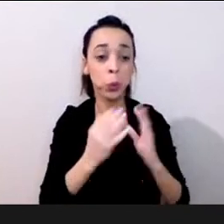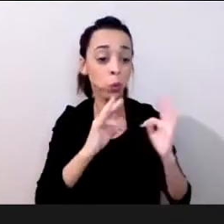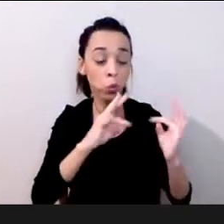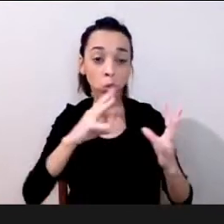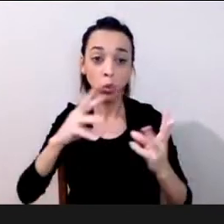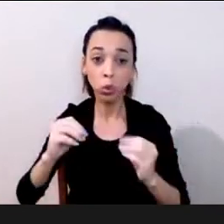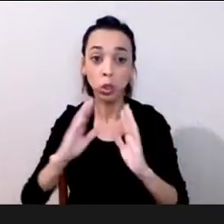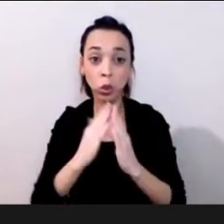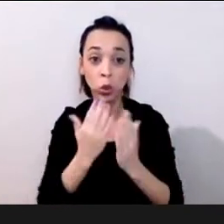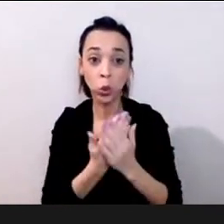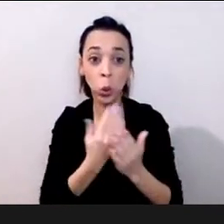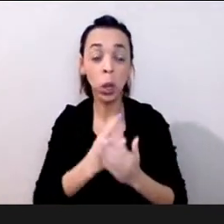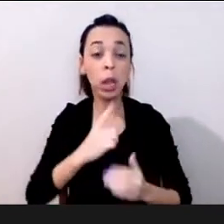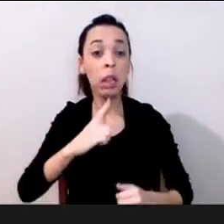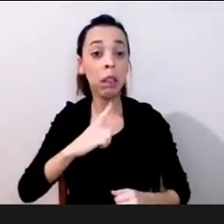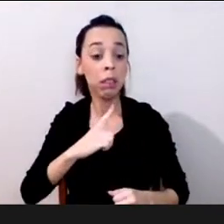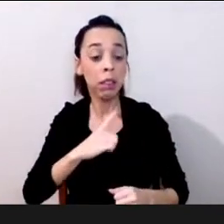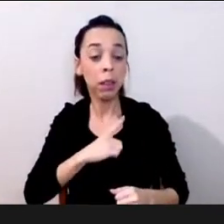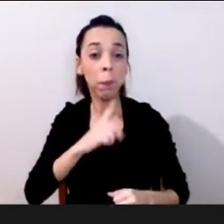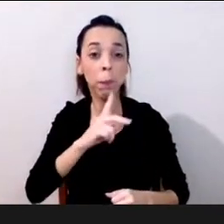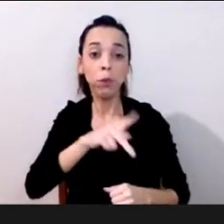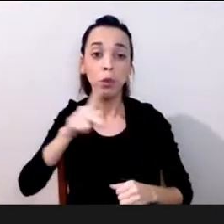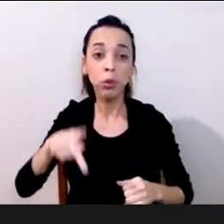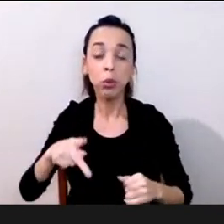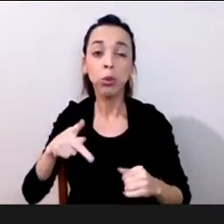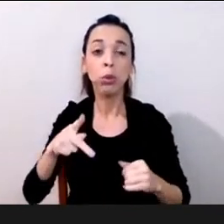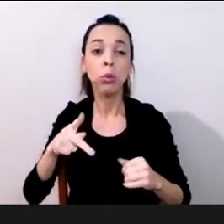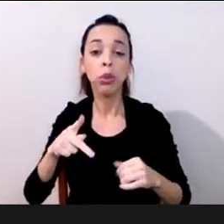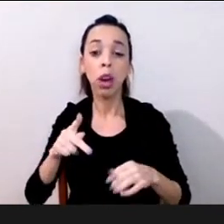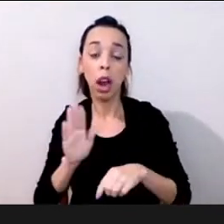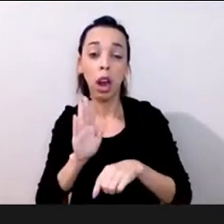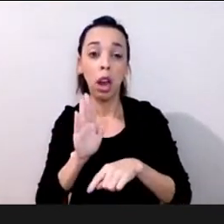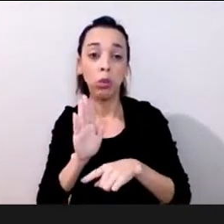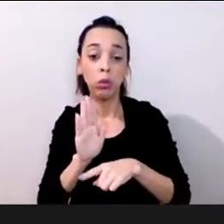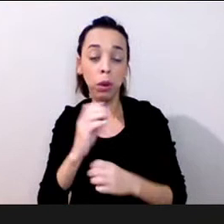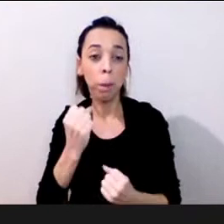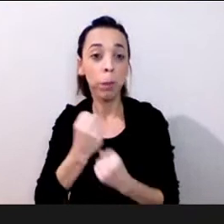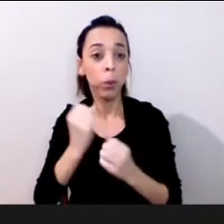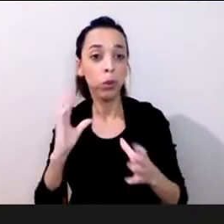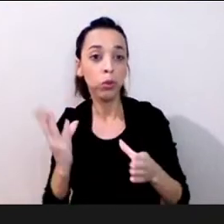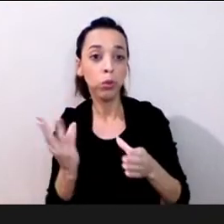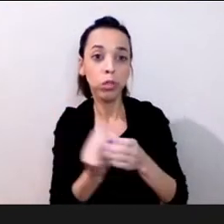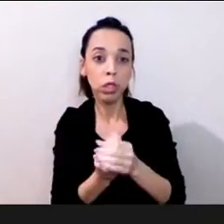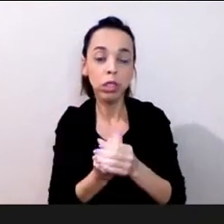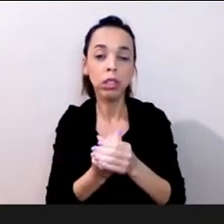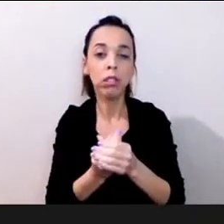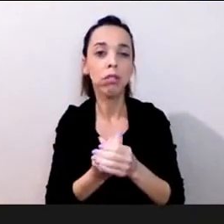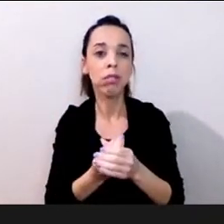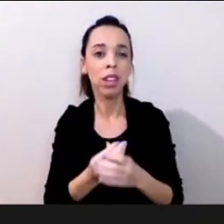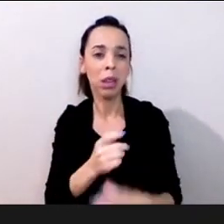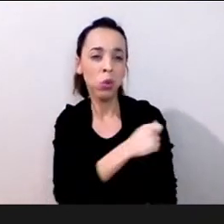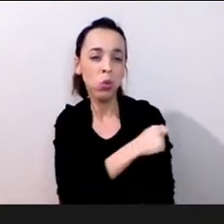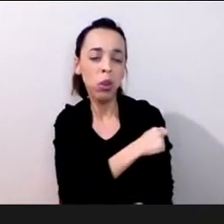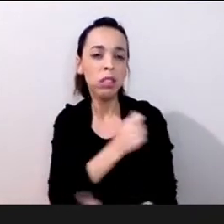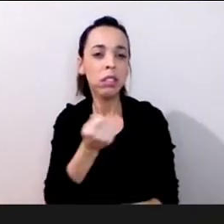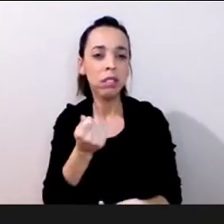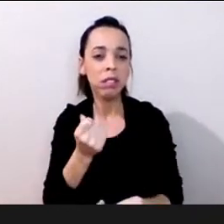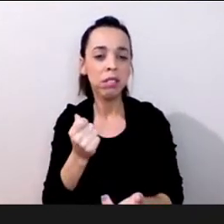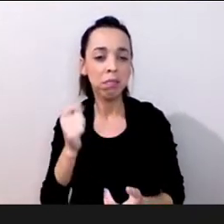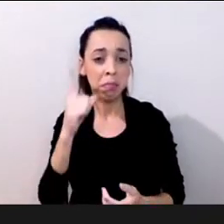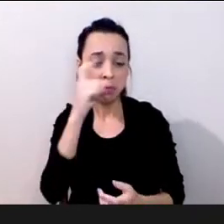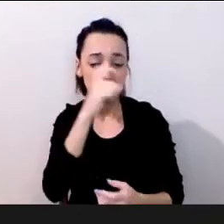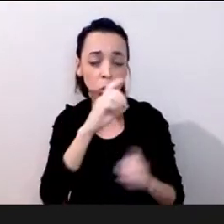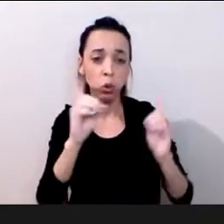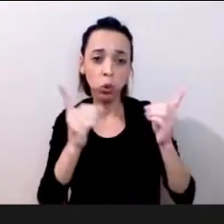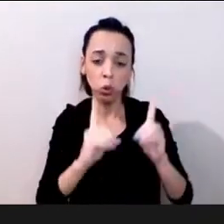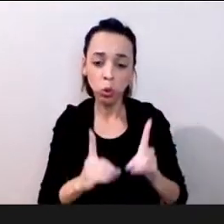professores de educação especial portanto professores que sustentam que apoiam os alunos com dificuldades existem centros de recursos para a